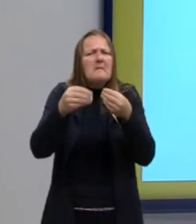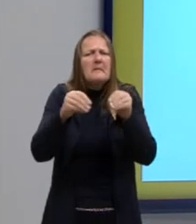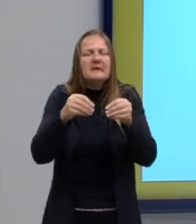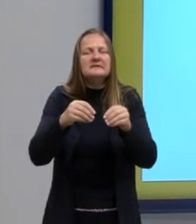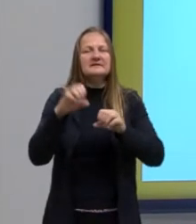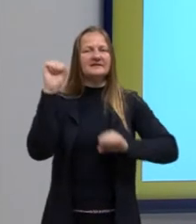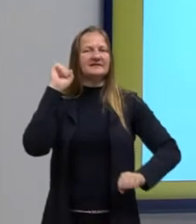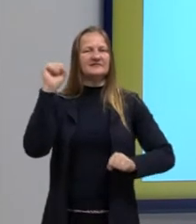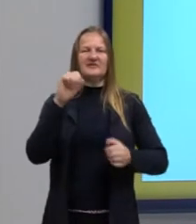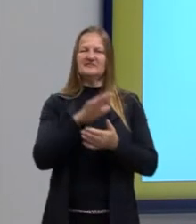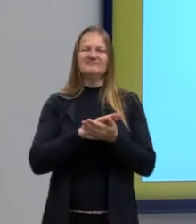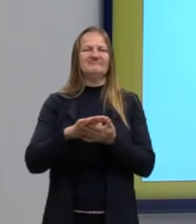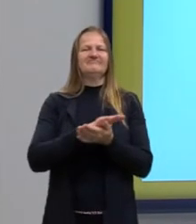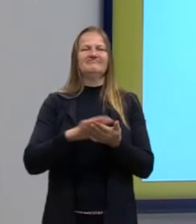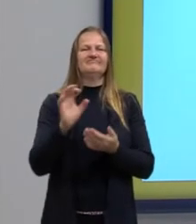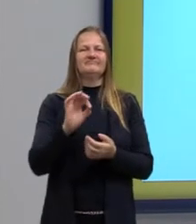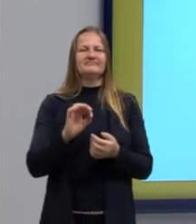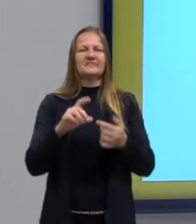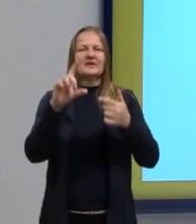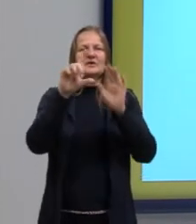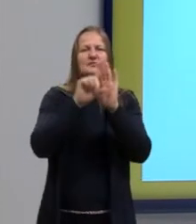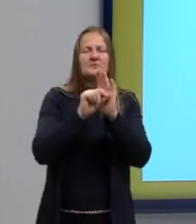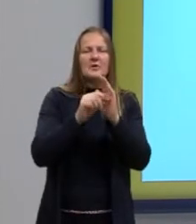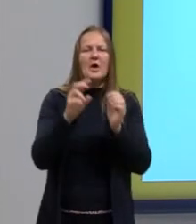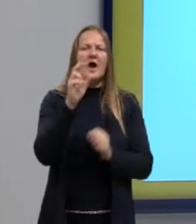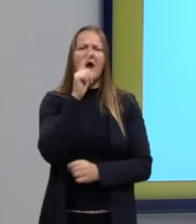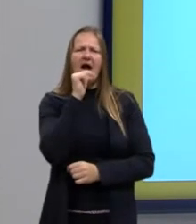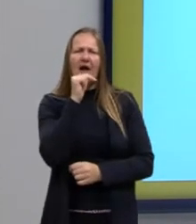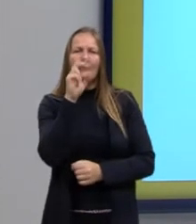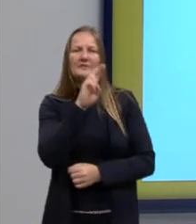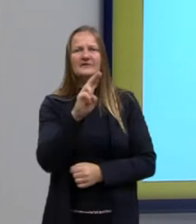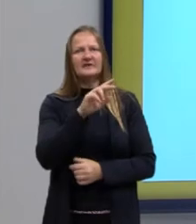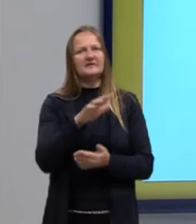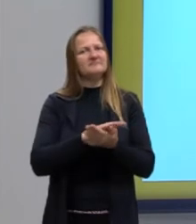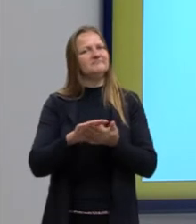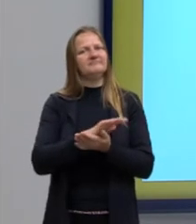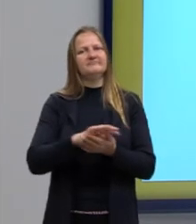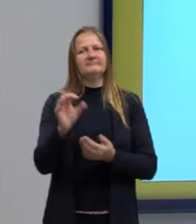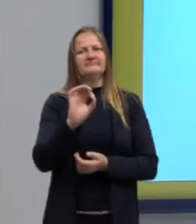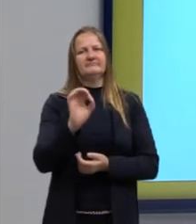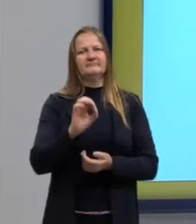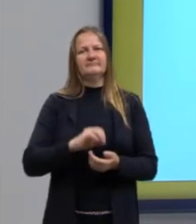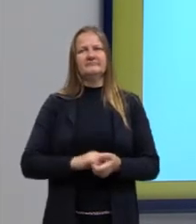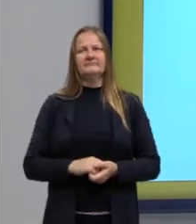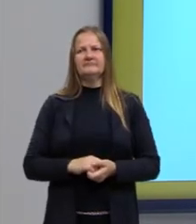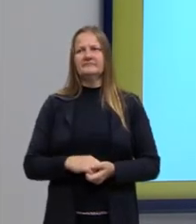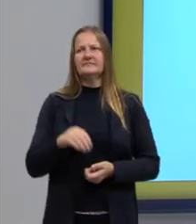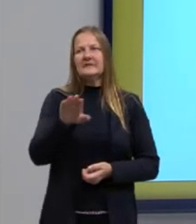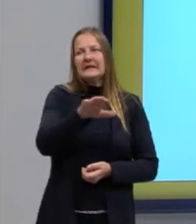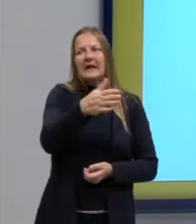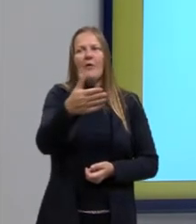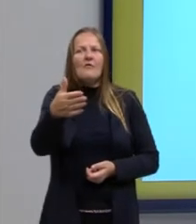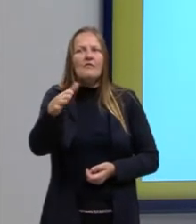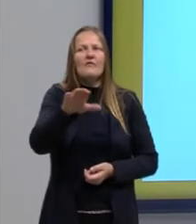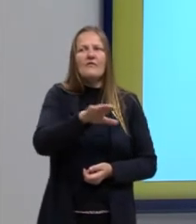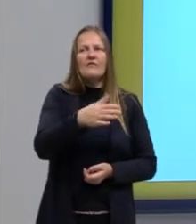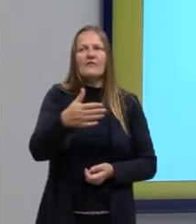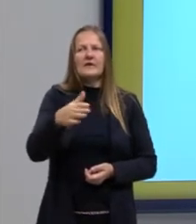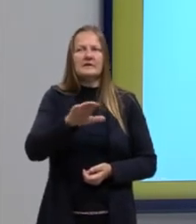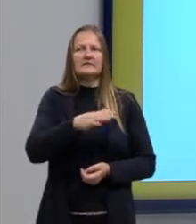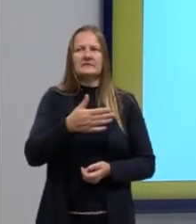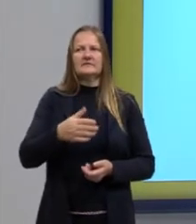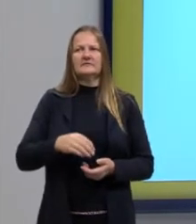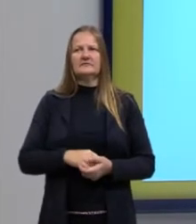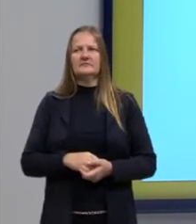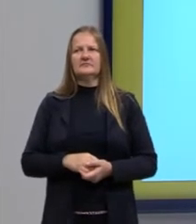impacto, certo? Diminuir o consumo de água utilizada na lavagem, ela até diminui